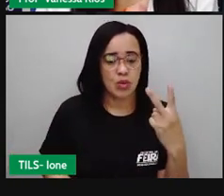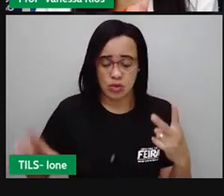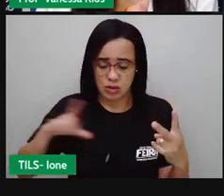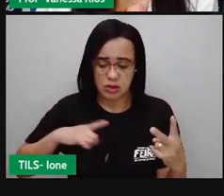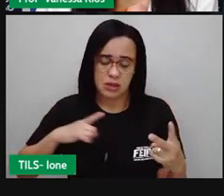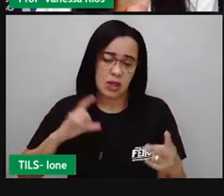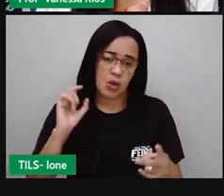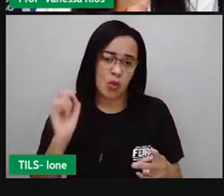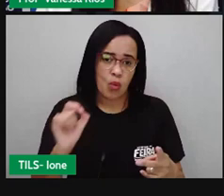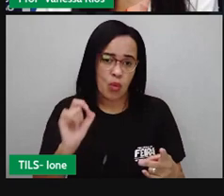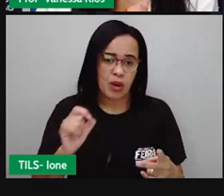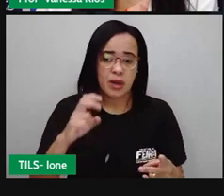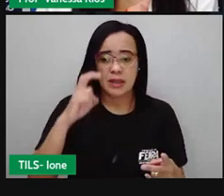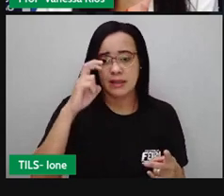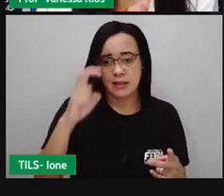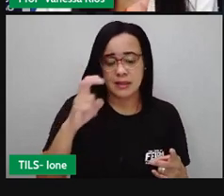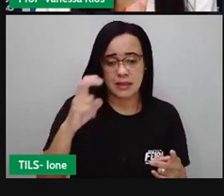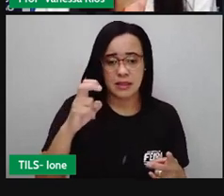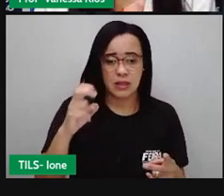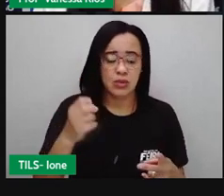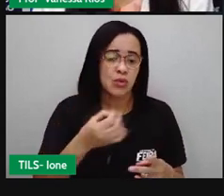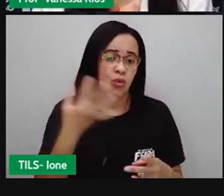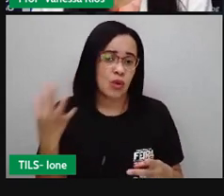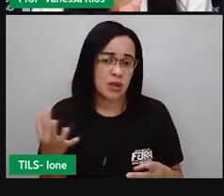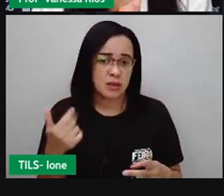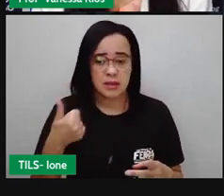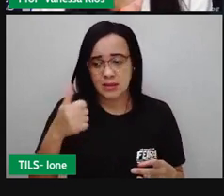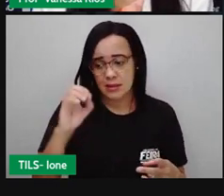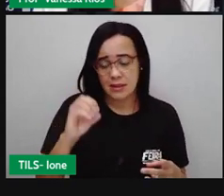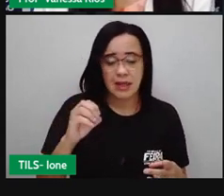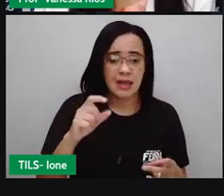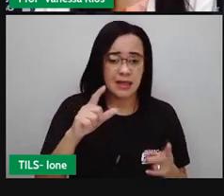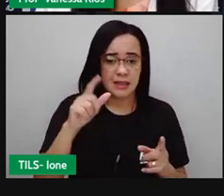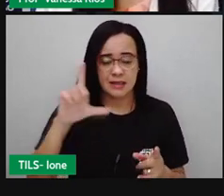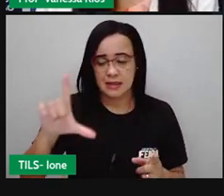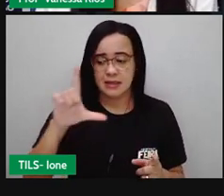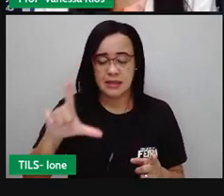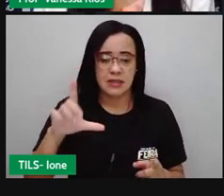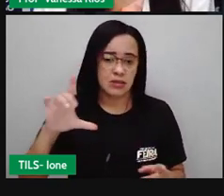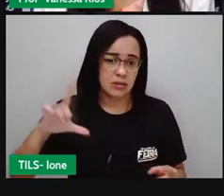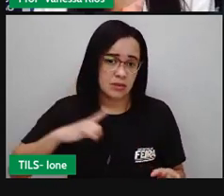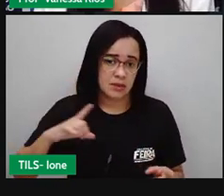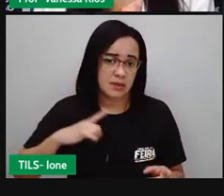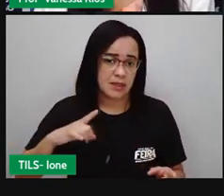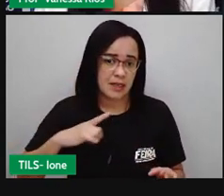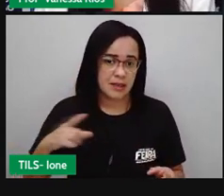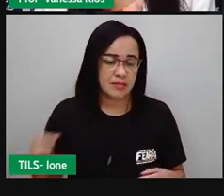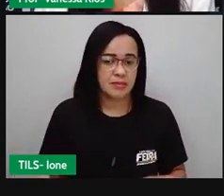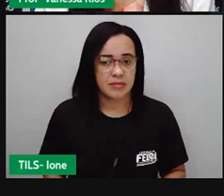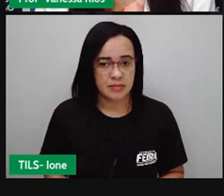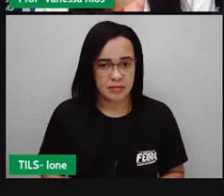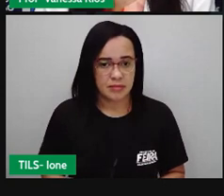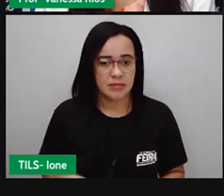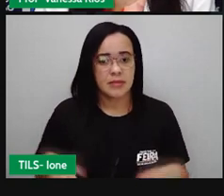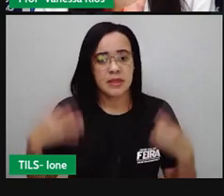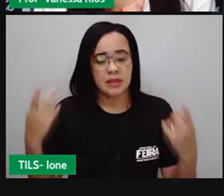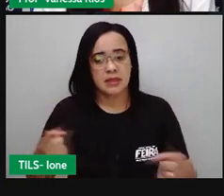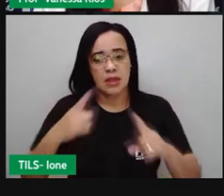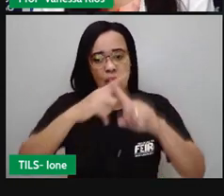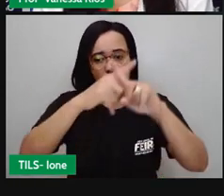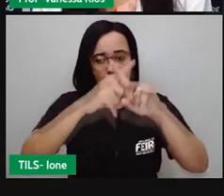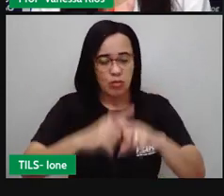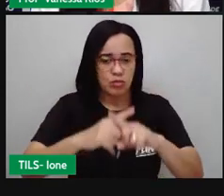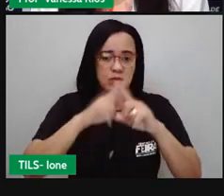cinco litros tem, dez litros tem. Aí a Pró utilizou a multiplicação para encontrar a resposta.